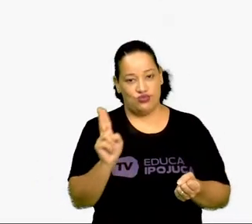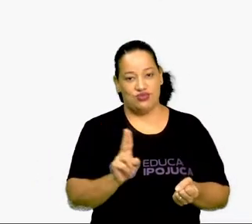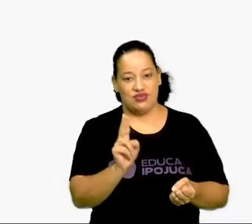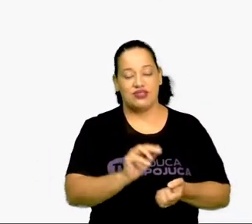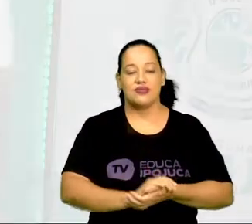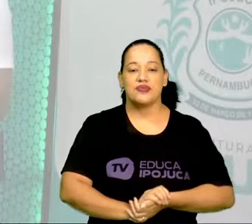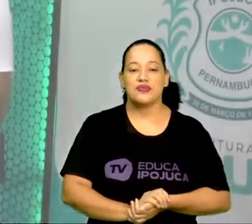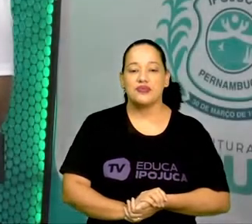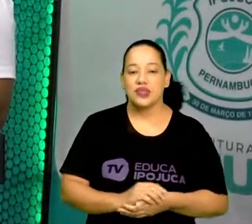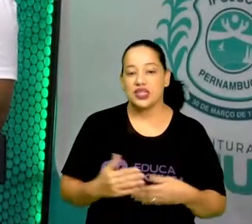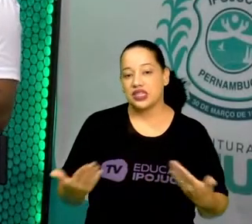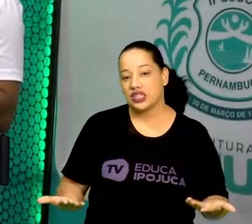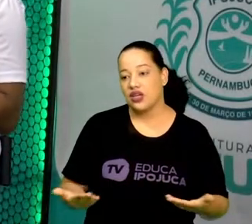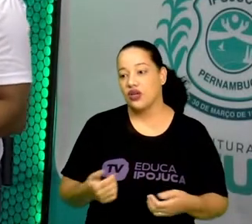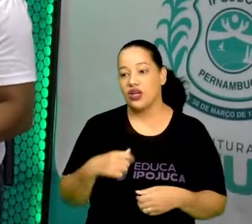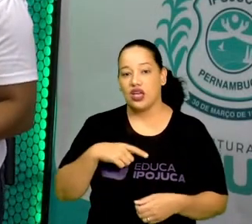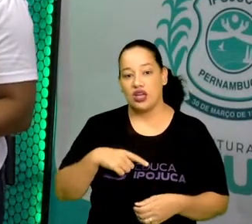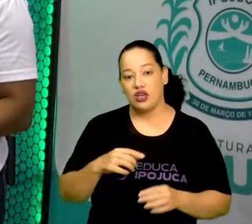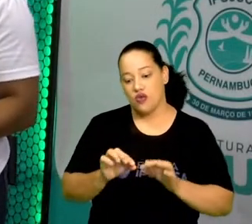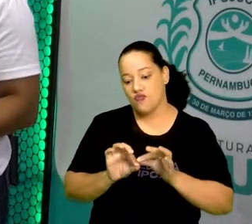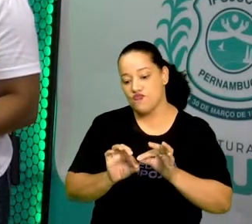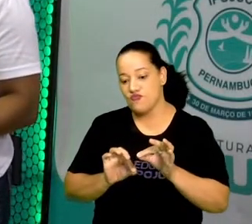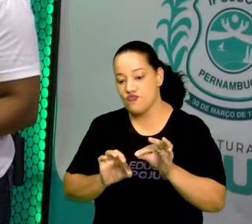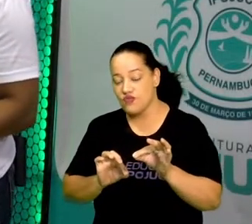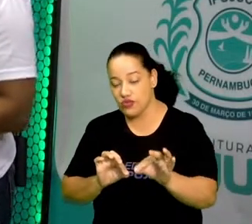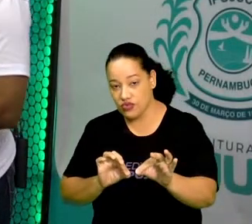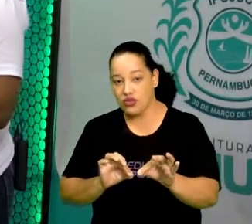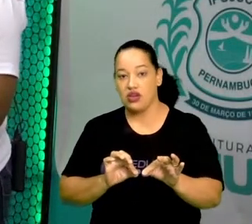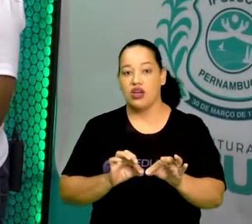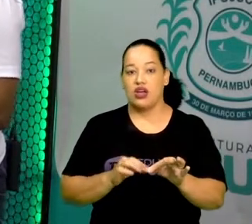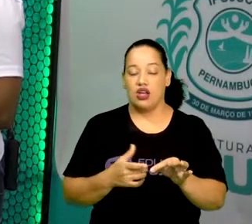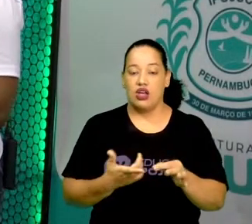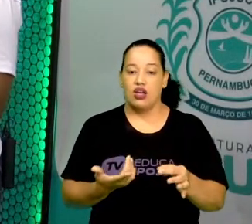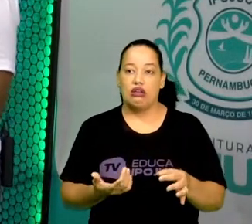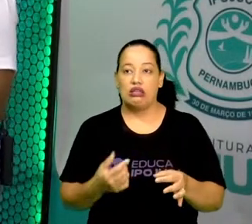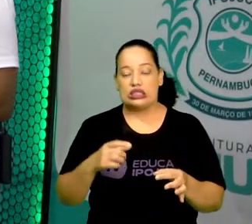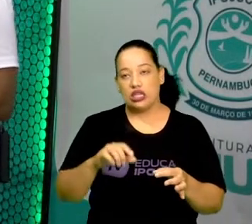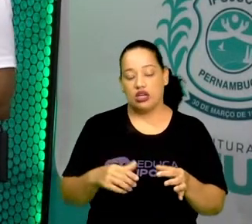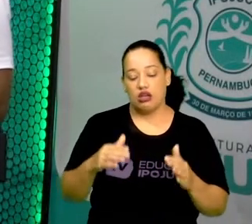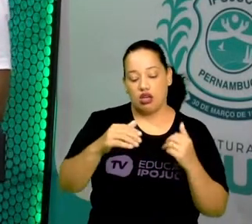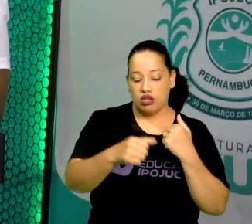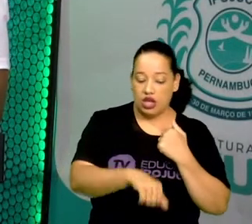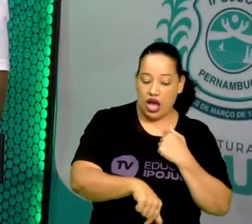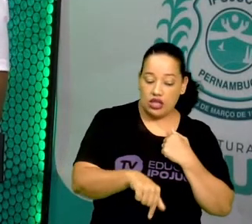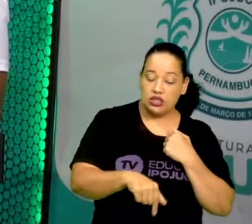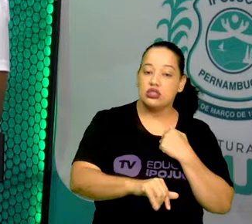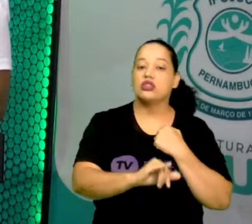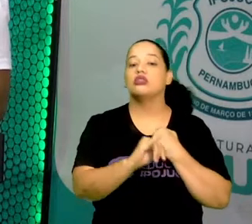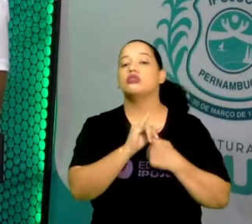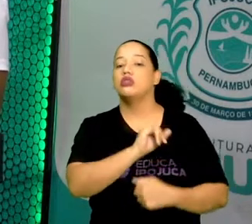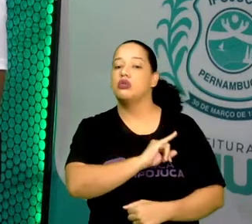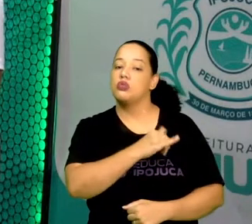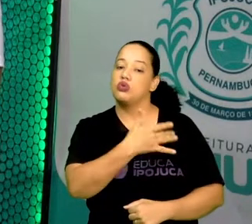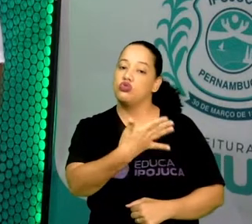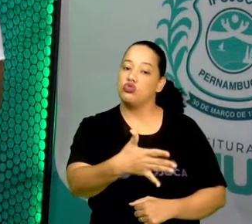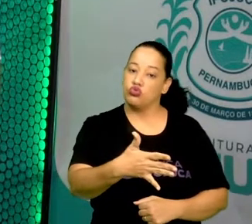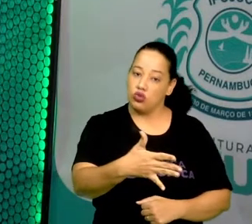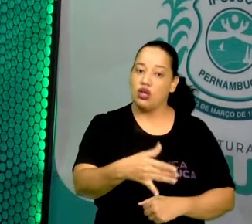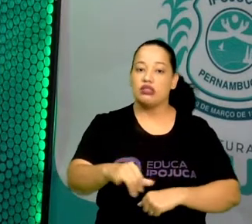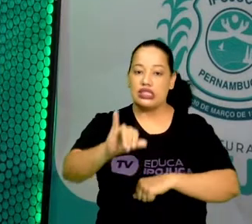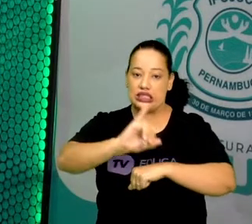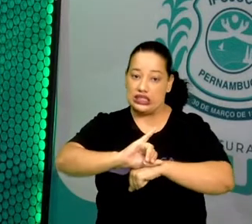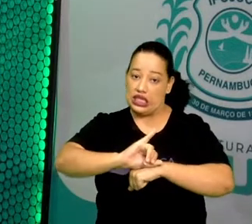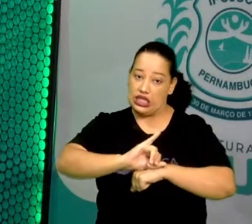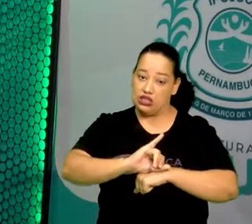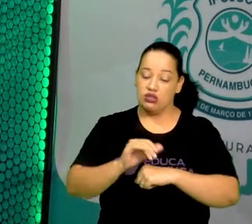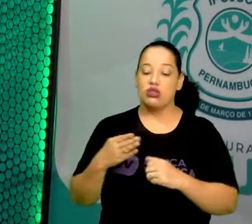percurso entre a cidade, o centro de Ipujuca e o centro do Cabo. E o percurso pela rodovia